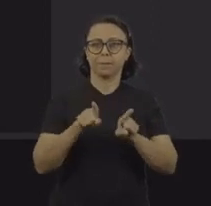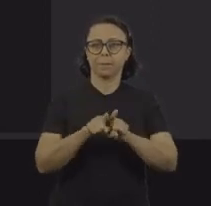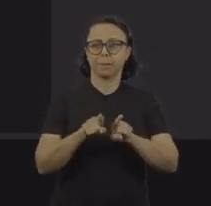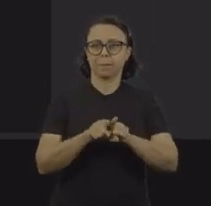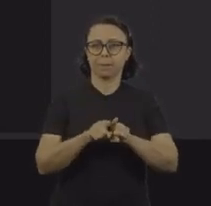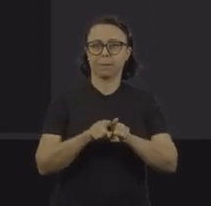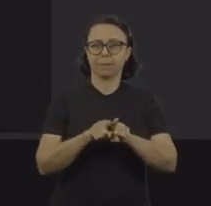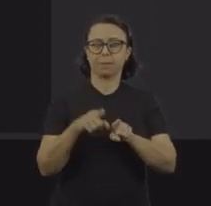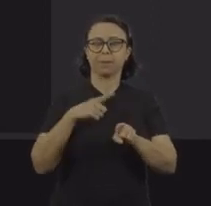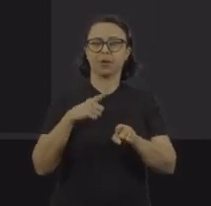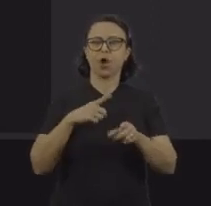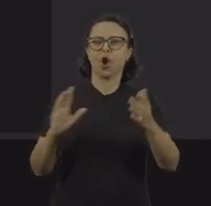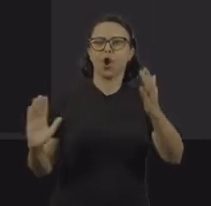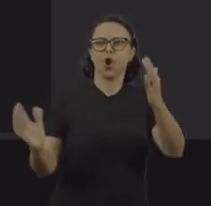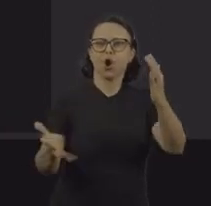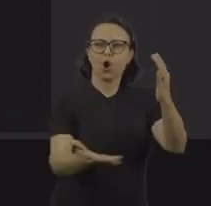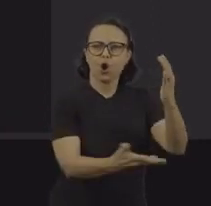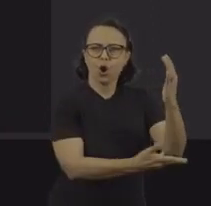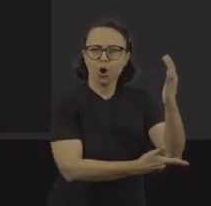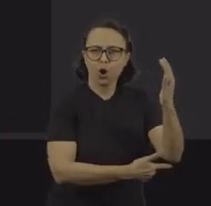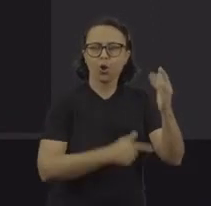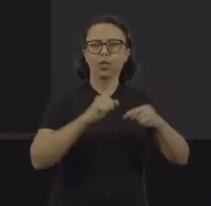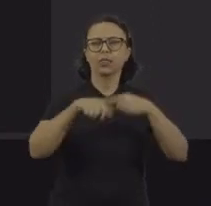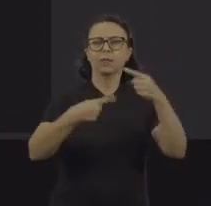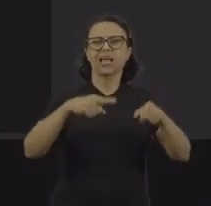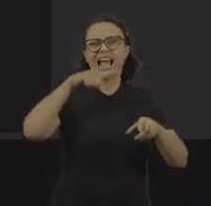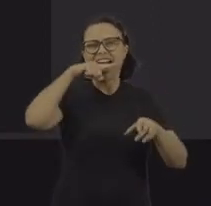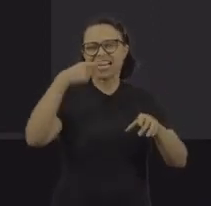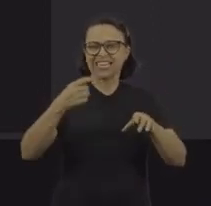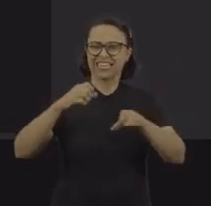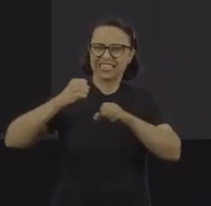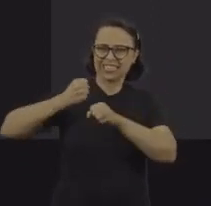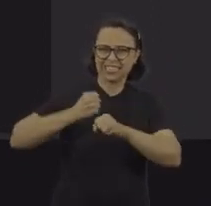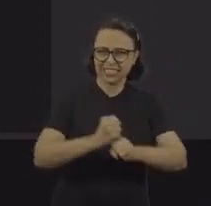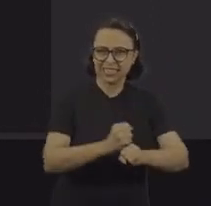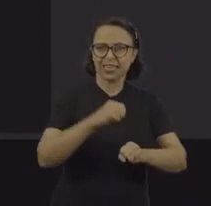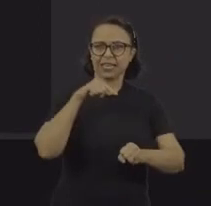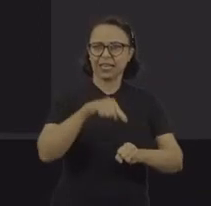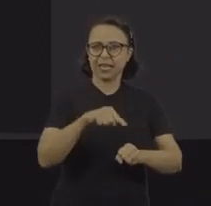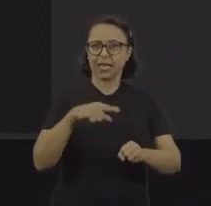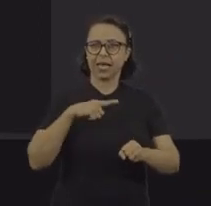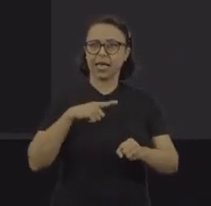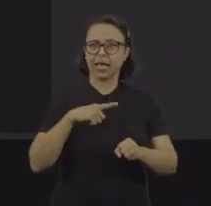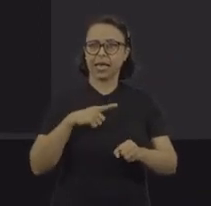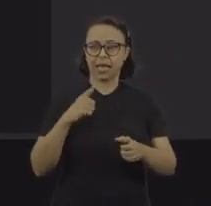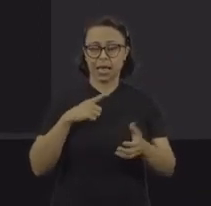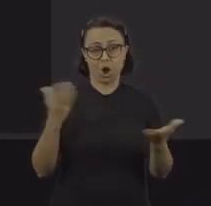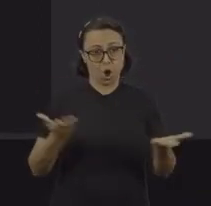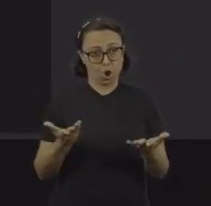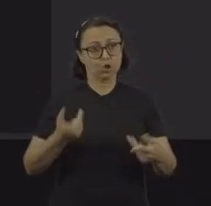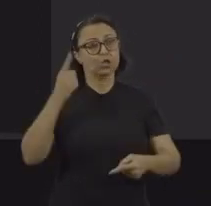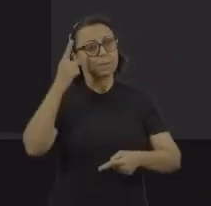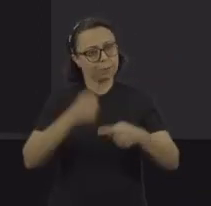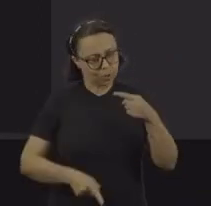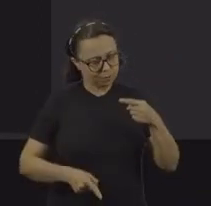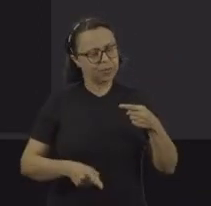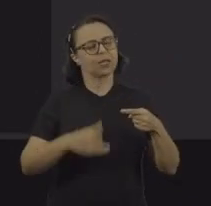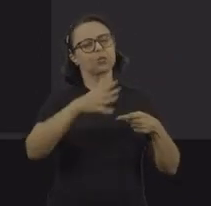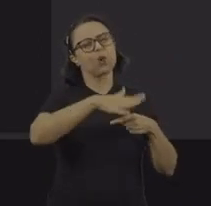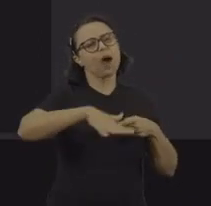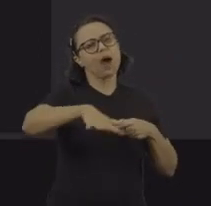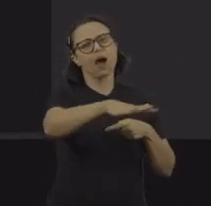o exemplo da colheita, do corte da cana de açúcar, que quando, o pagamento por produção é proibido hoje no setor,